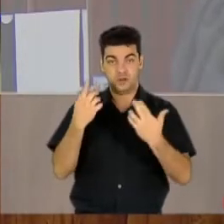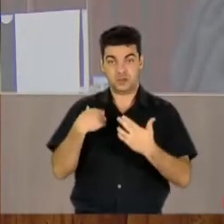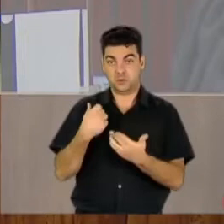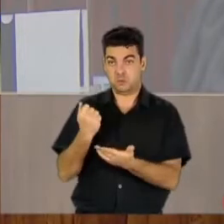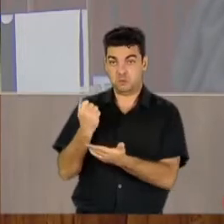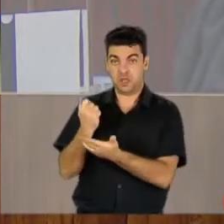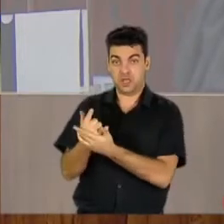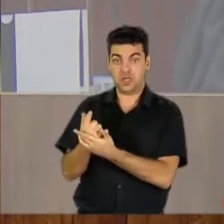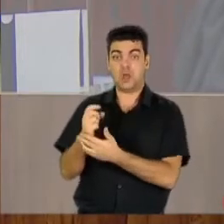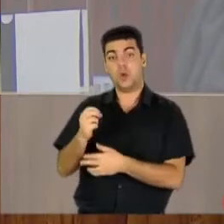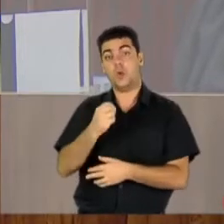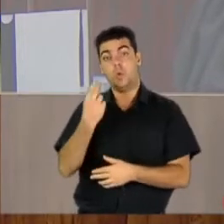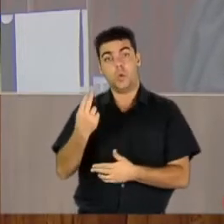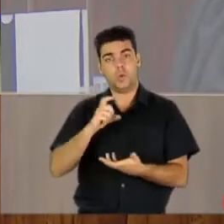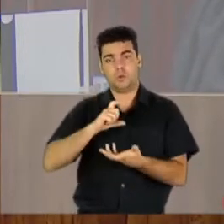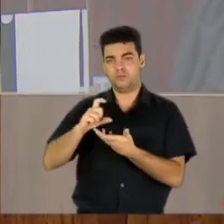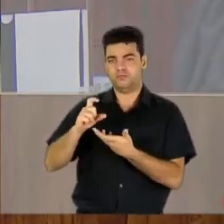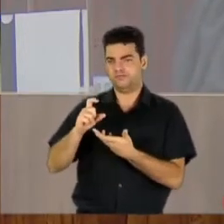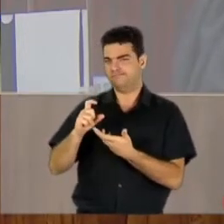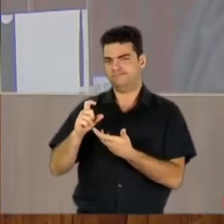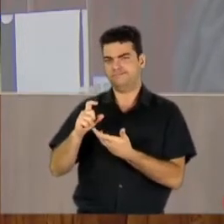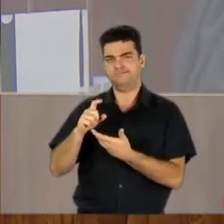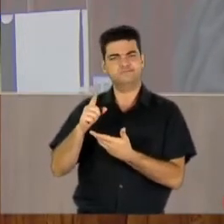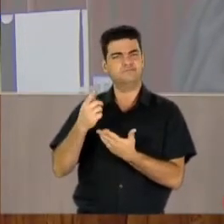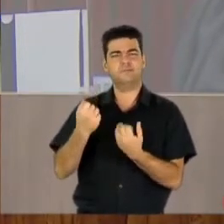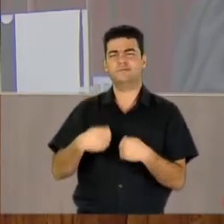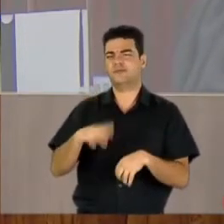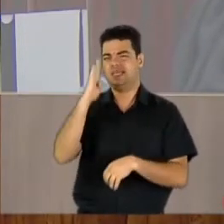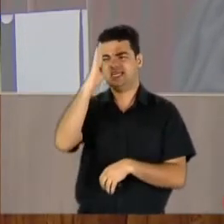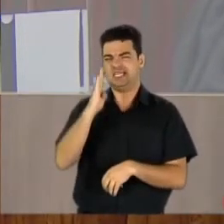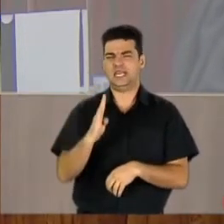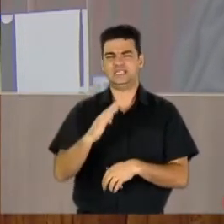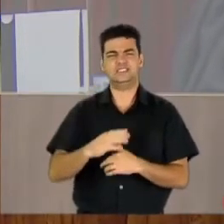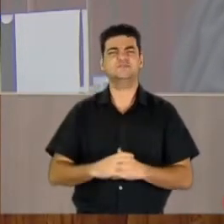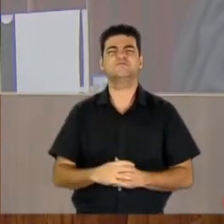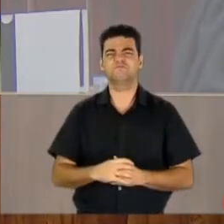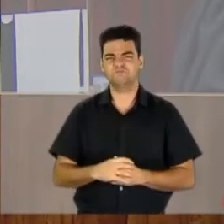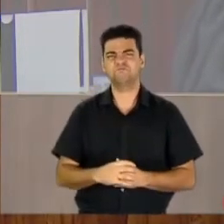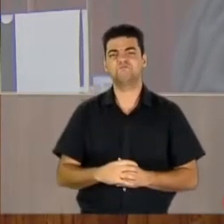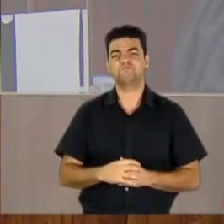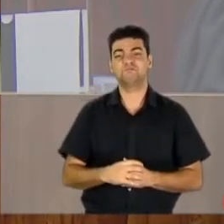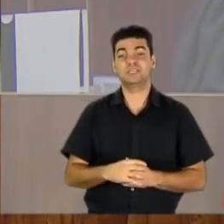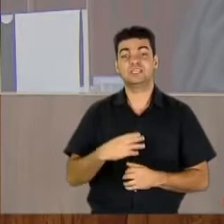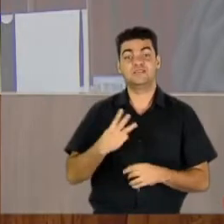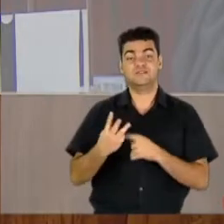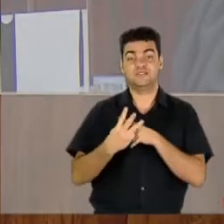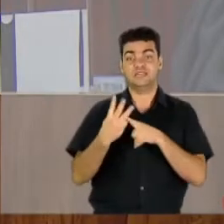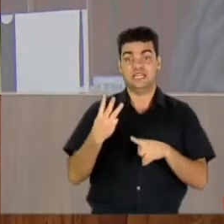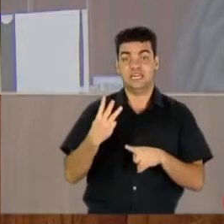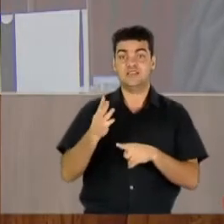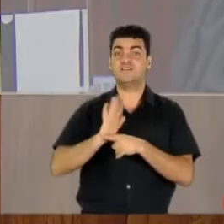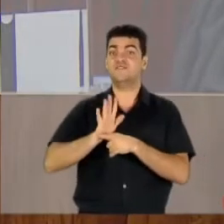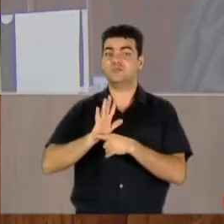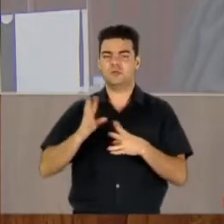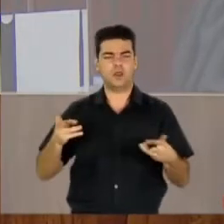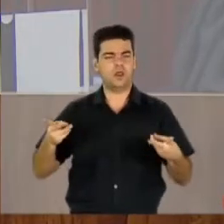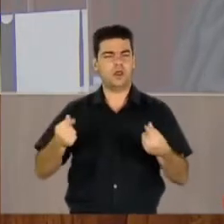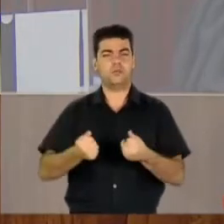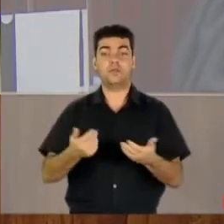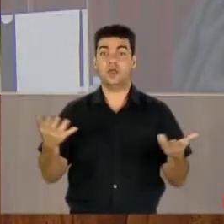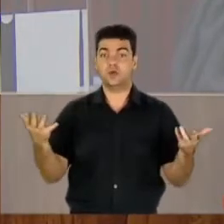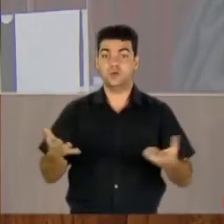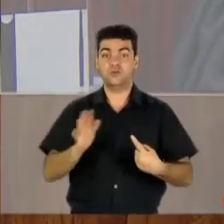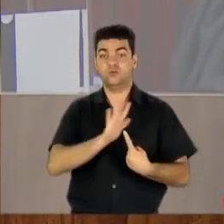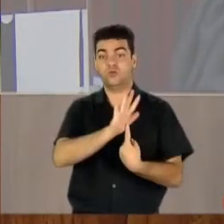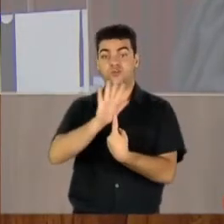Eleitoral e o Tesouro Nacional tivessem que gastar qualquer centavo, três filmes de alta qualidade que nós vamos exibir agora,